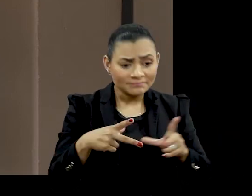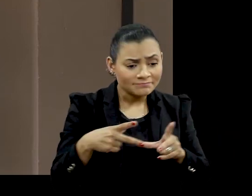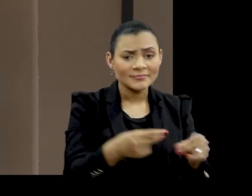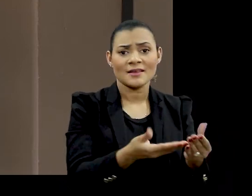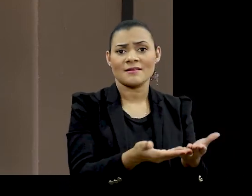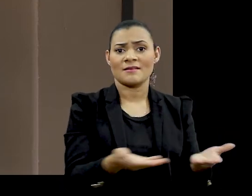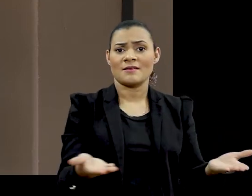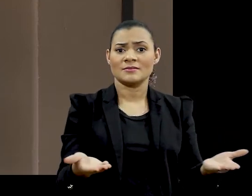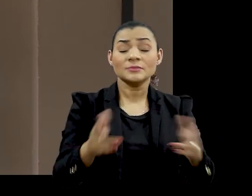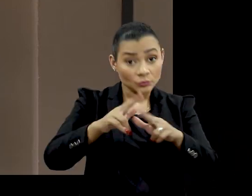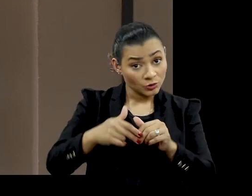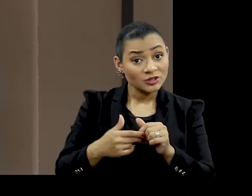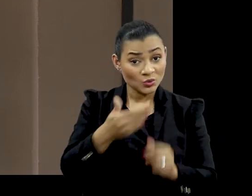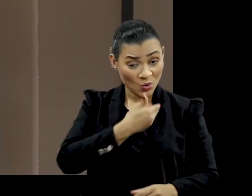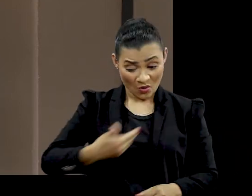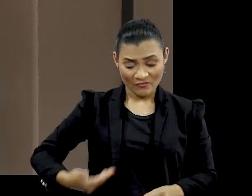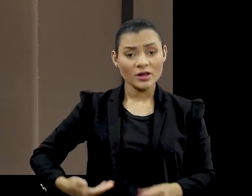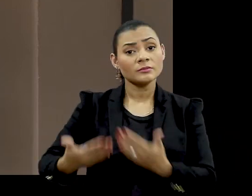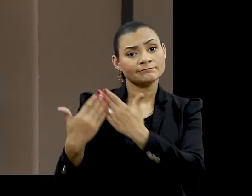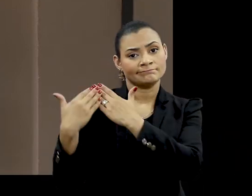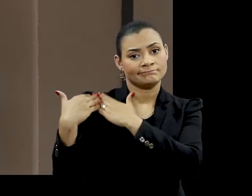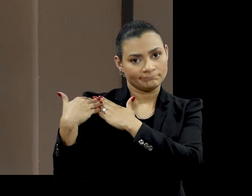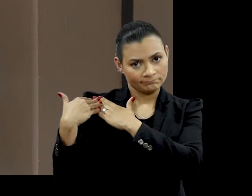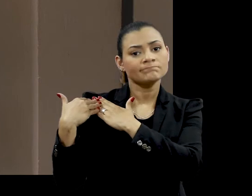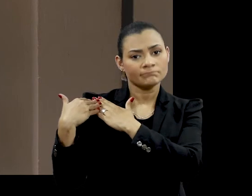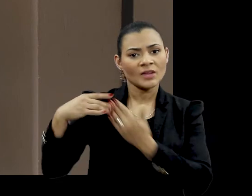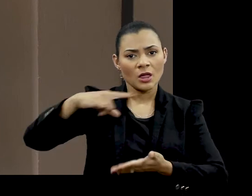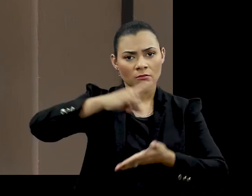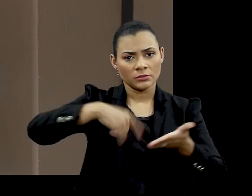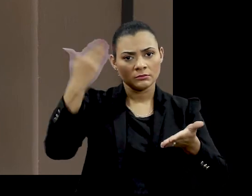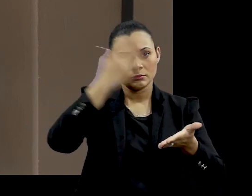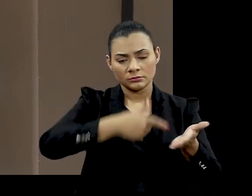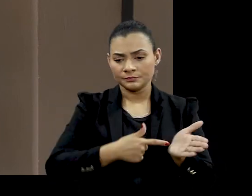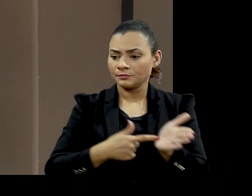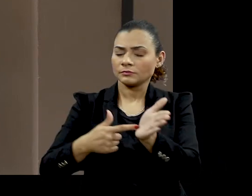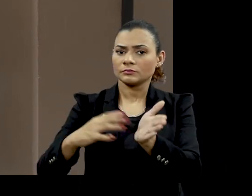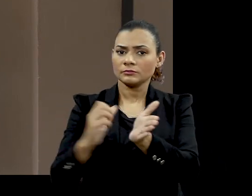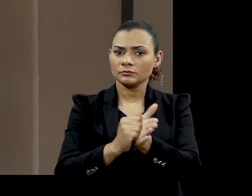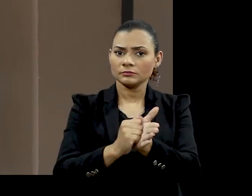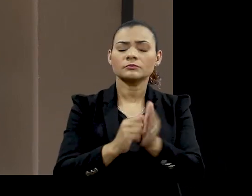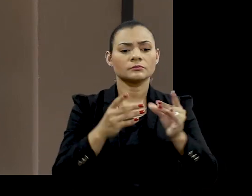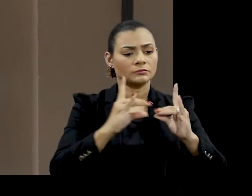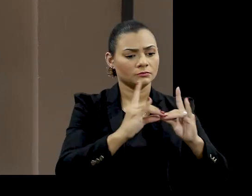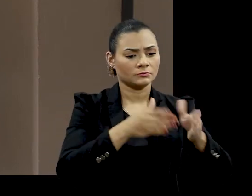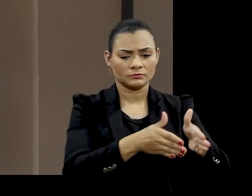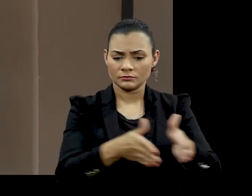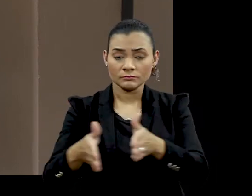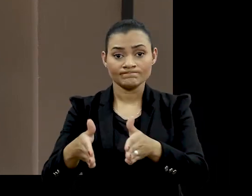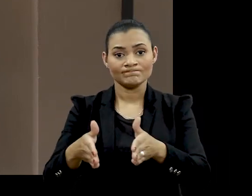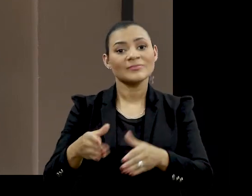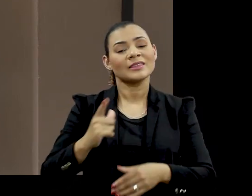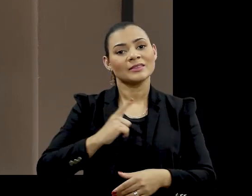merece Nesse exemplo, o poder público Que é responsável por documentar E registrar o sepultamento dos brasileiros